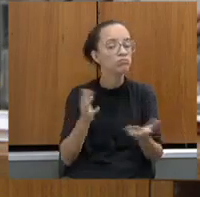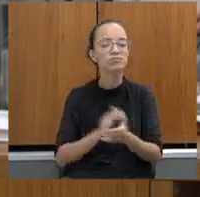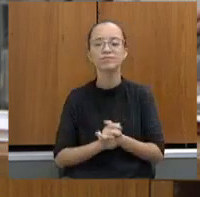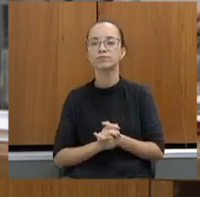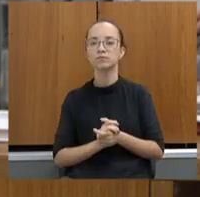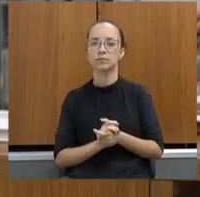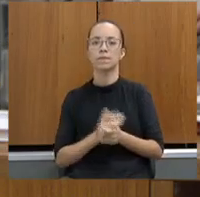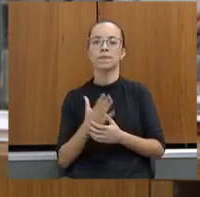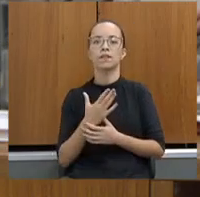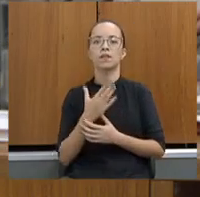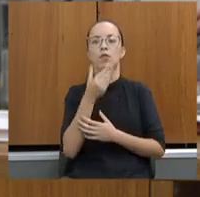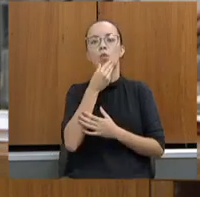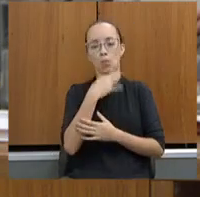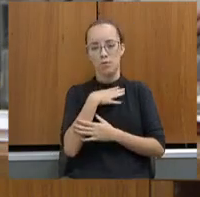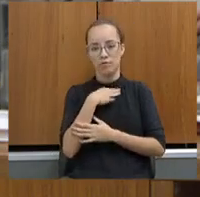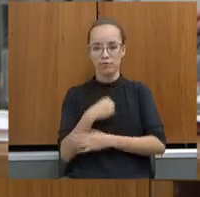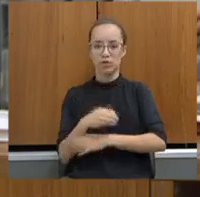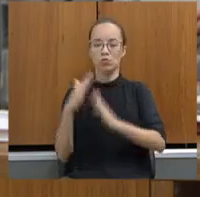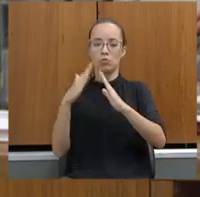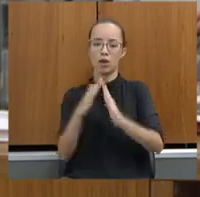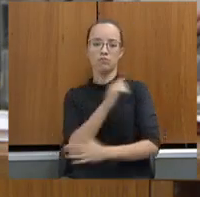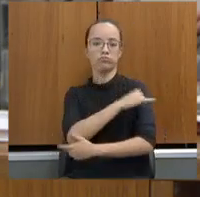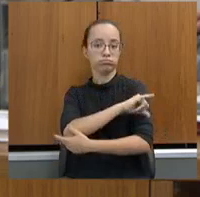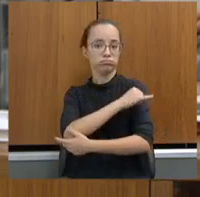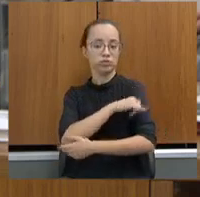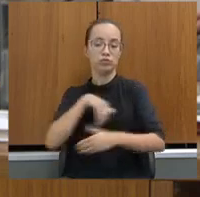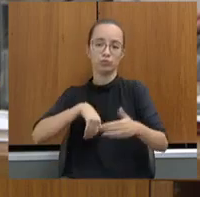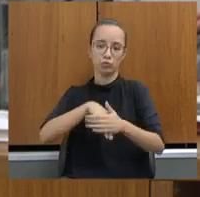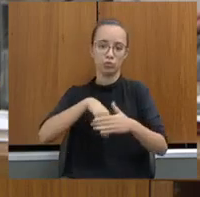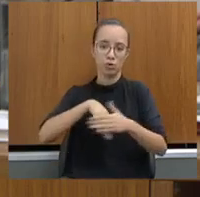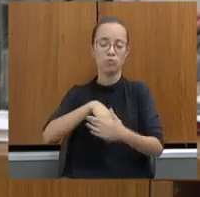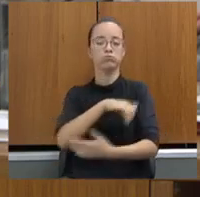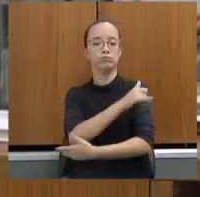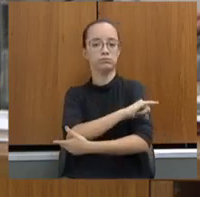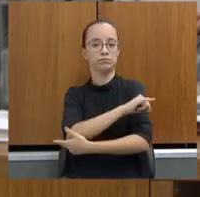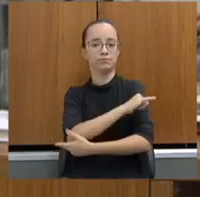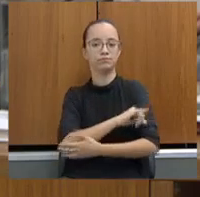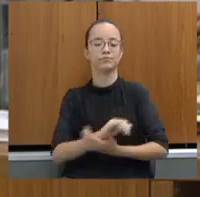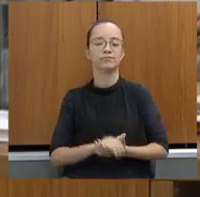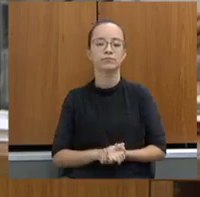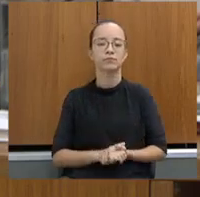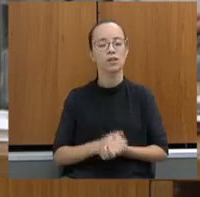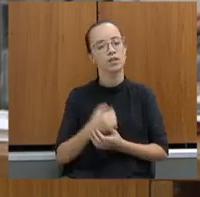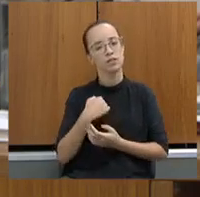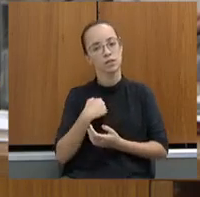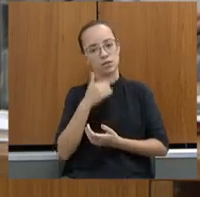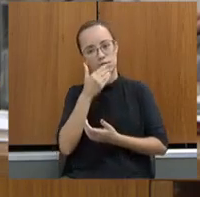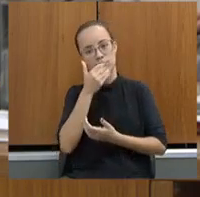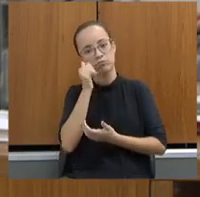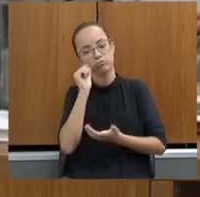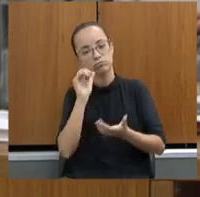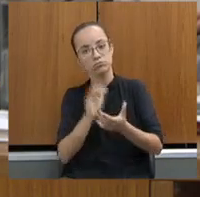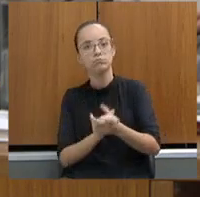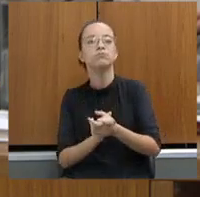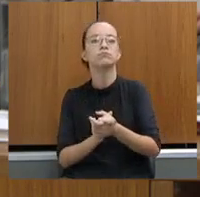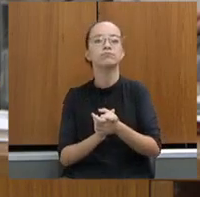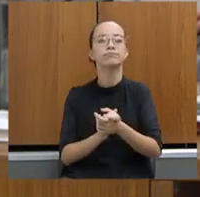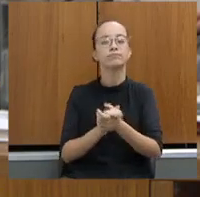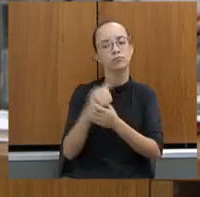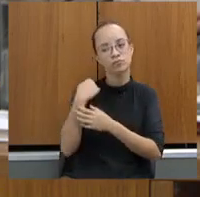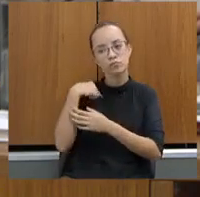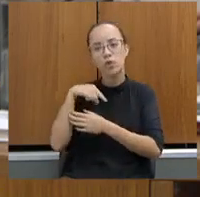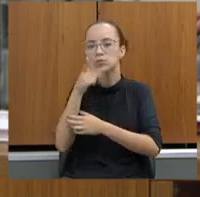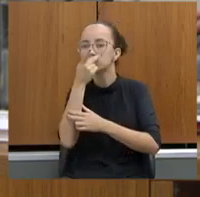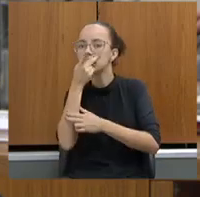meu filho morava no Rio, jogava futebol no Rio, e eu e minha esposa perdemos o avião, fomos visitá-lo e